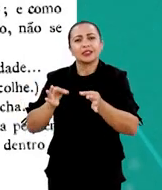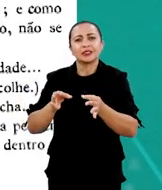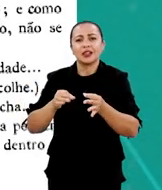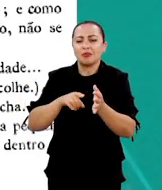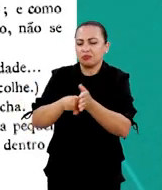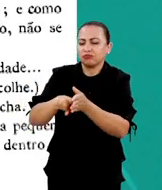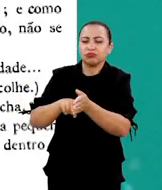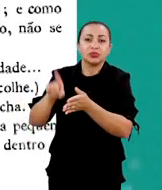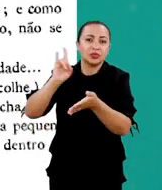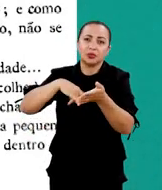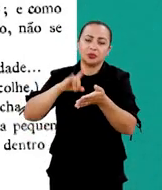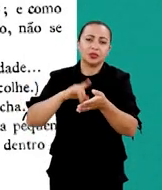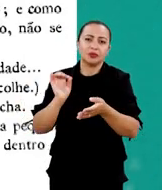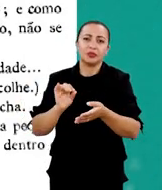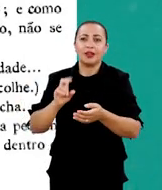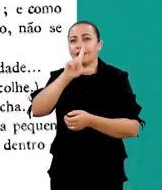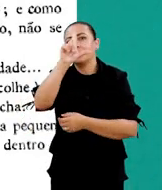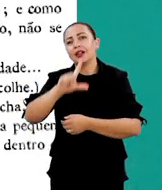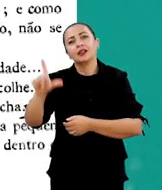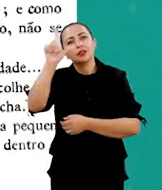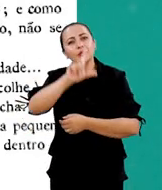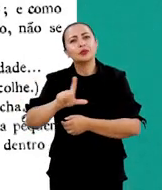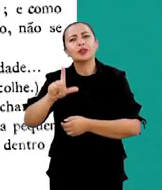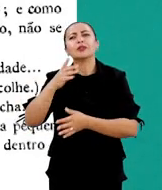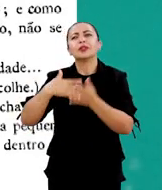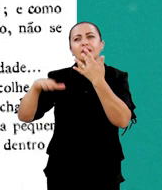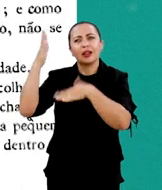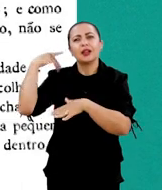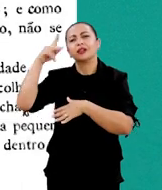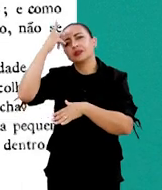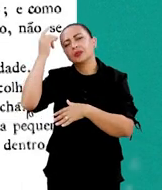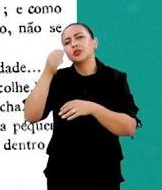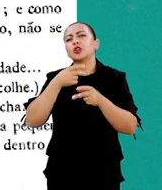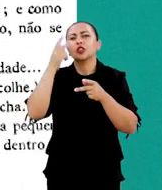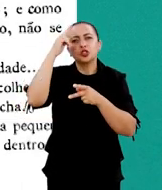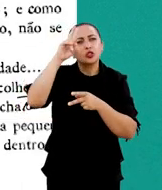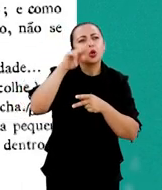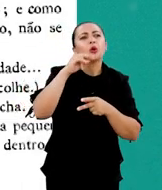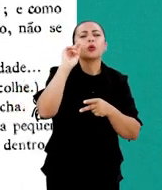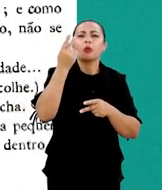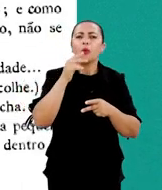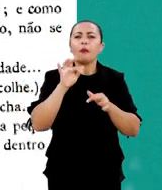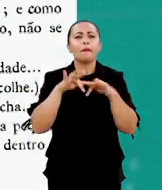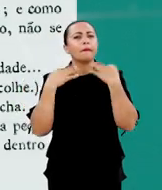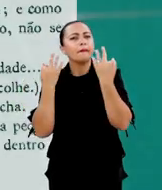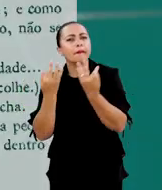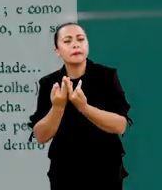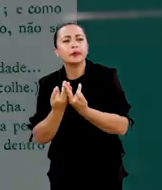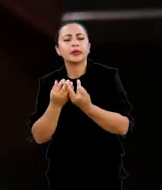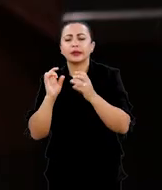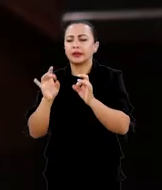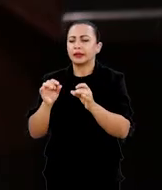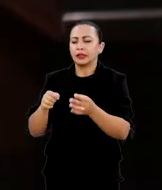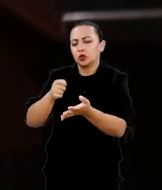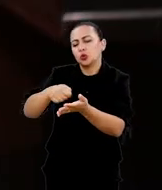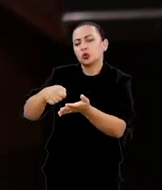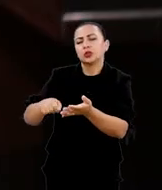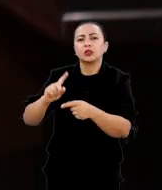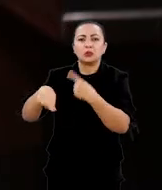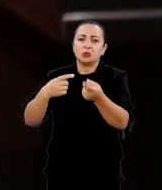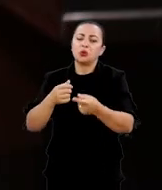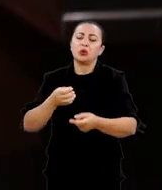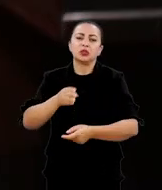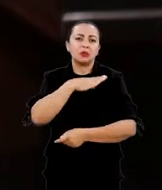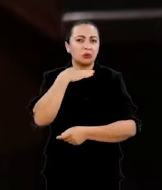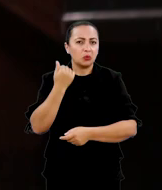documental, ou seja, aquela literatura de época, de cronistas de época, ou de parentes que, logo